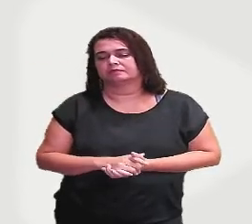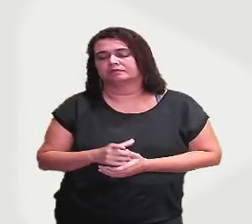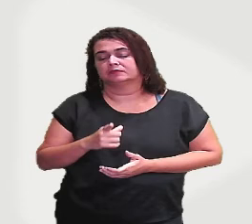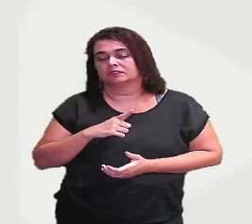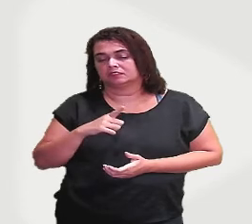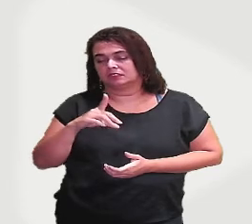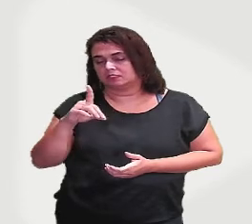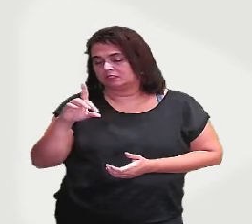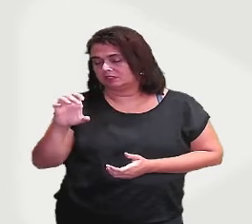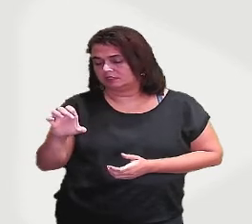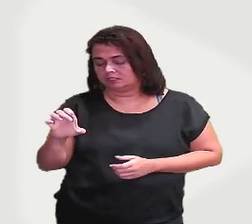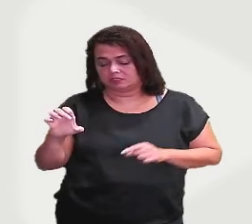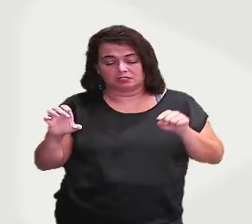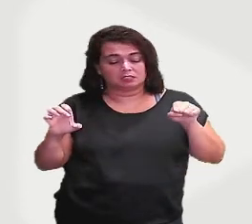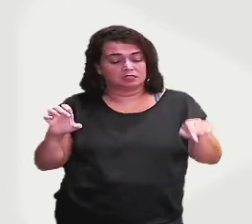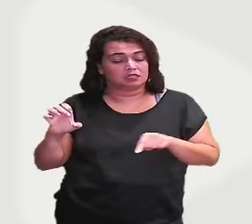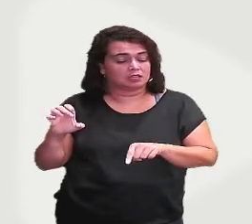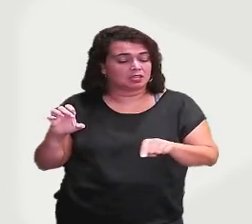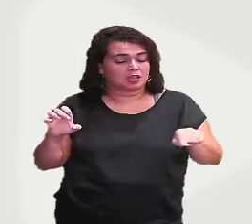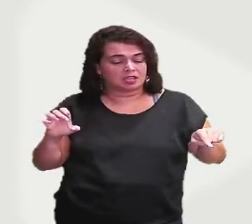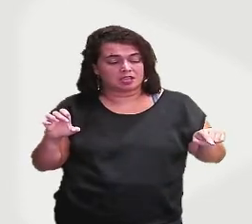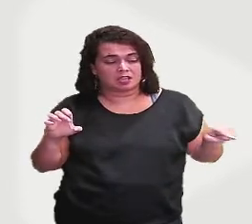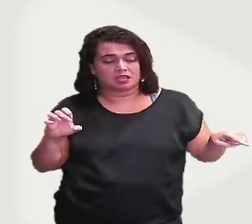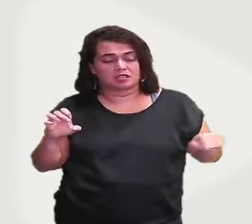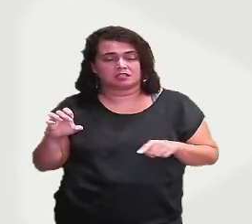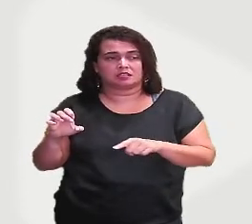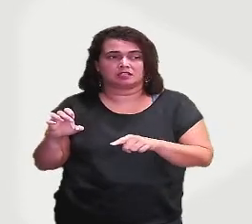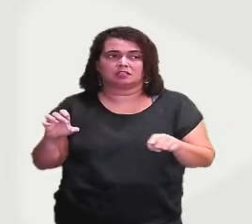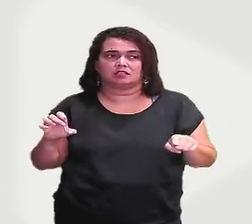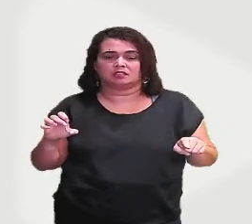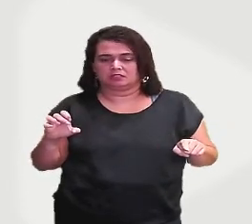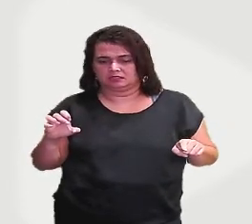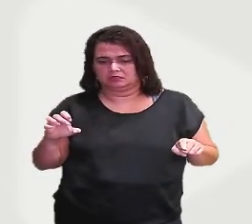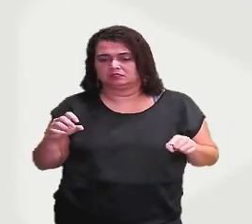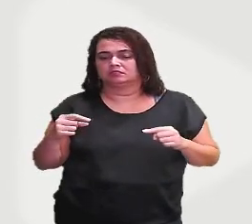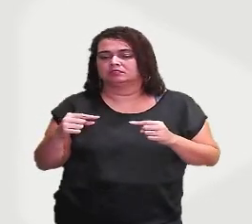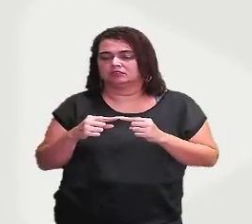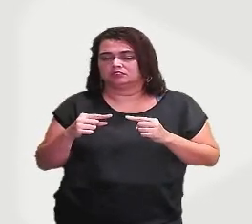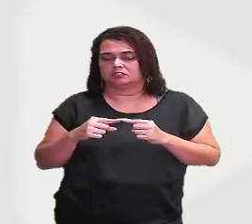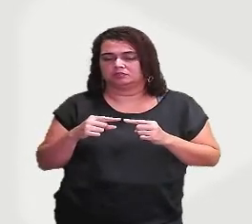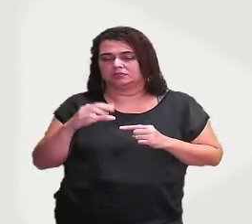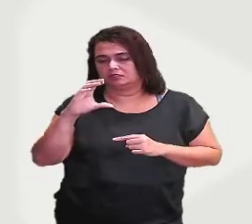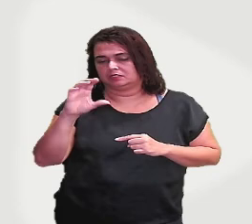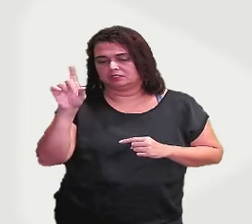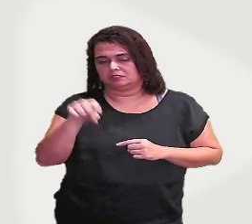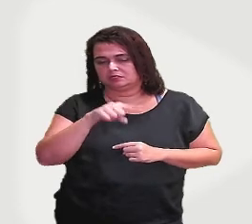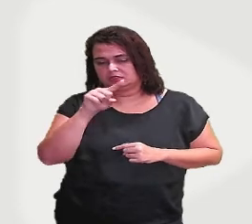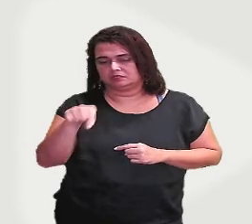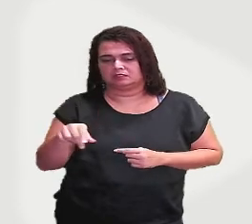num mais o artigo a. Então, justamente a letrinha C.